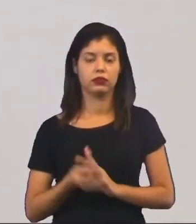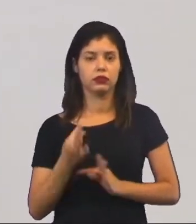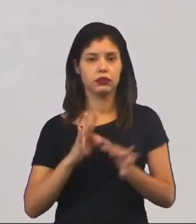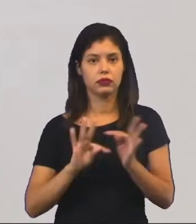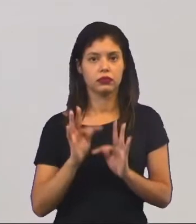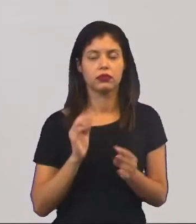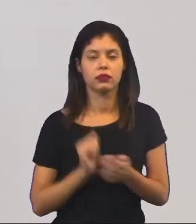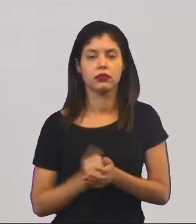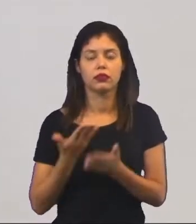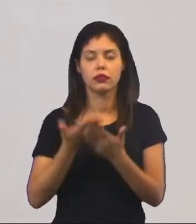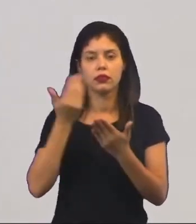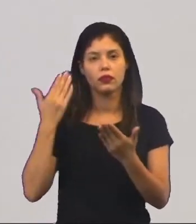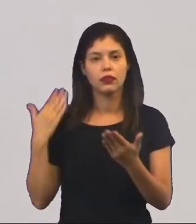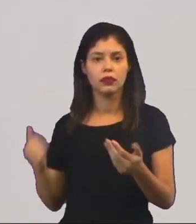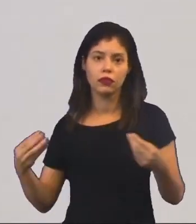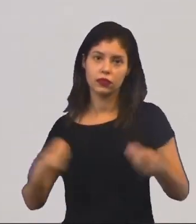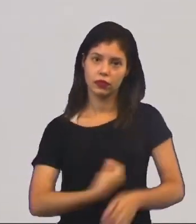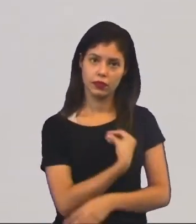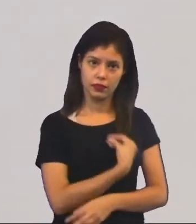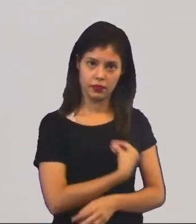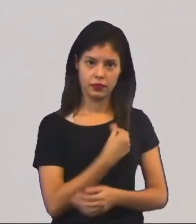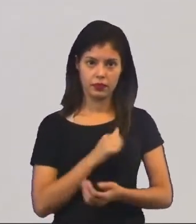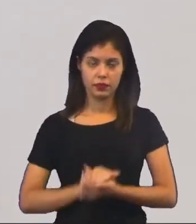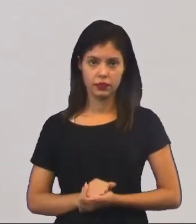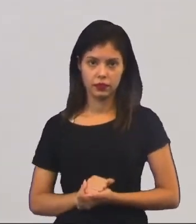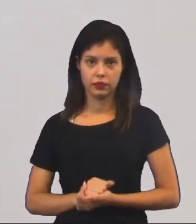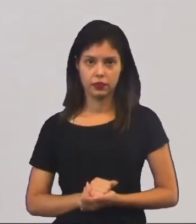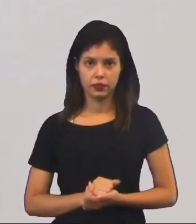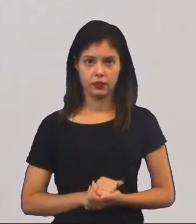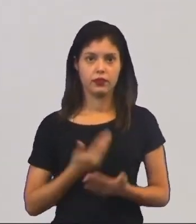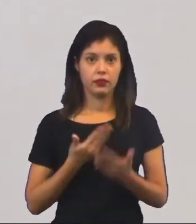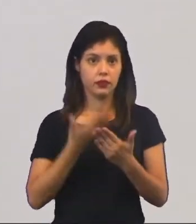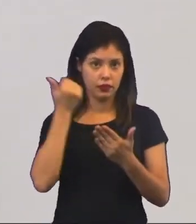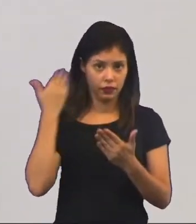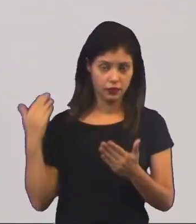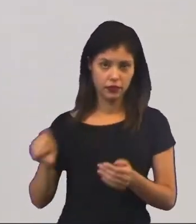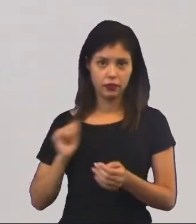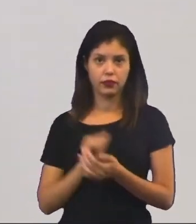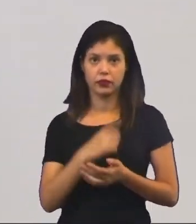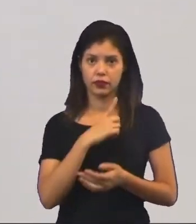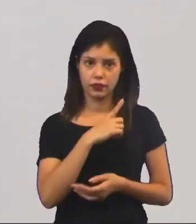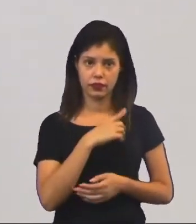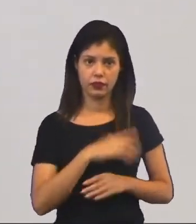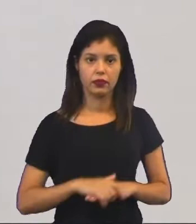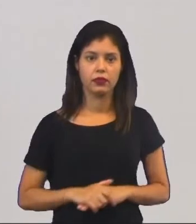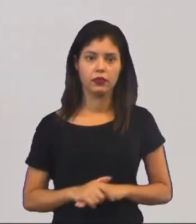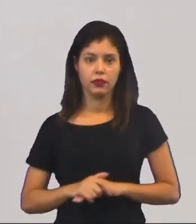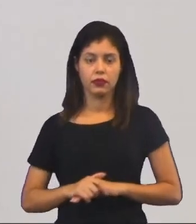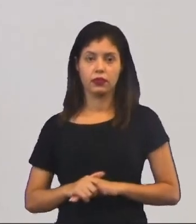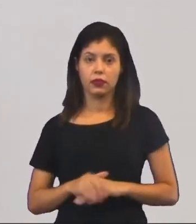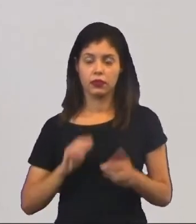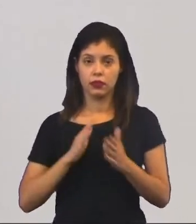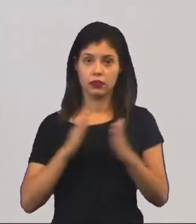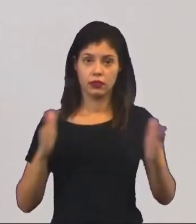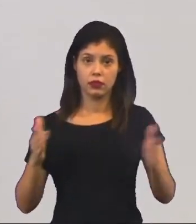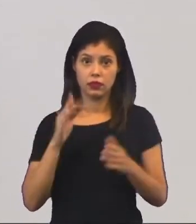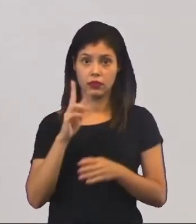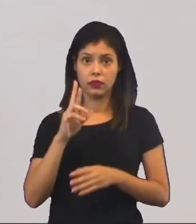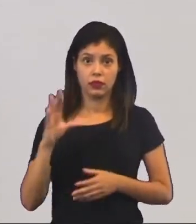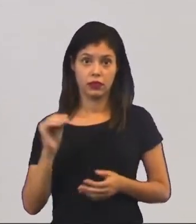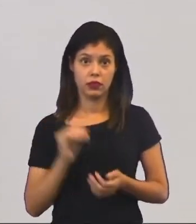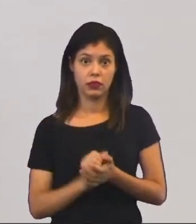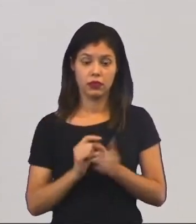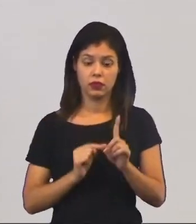tecnologia do passado com o presente, é que, antigamente, você tinha tamanho diferenciado,